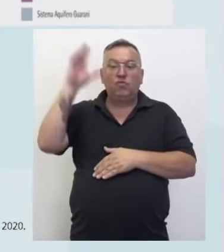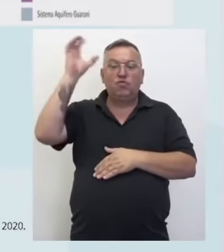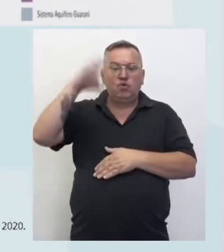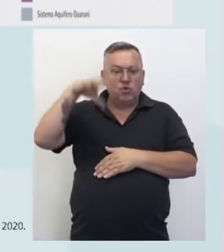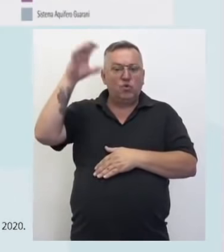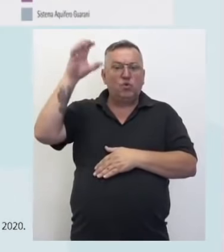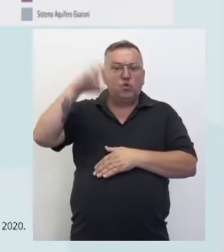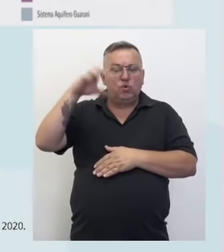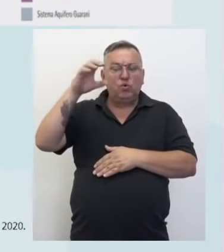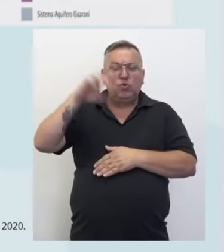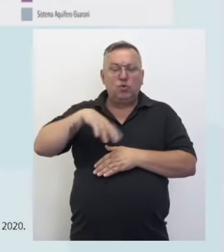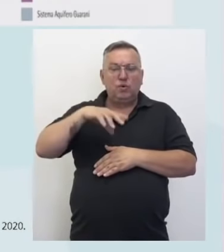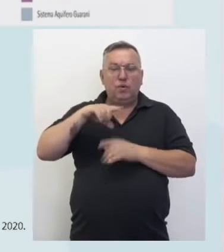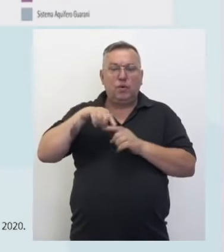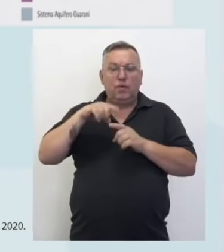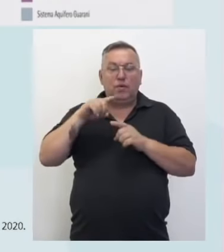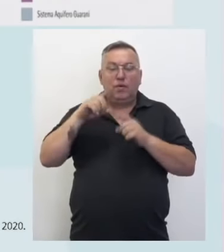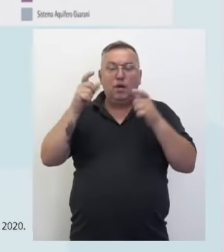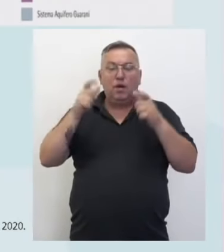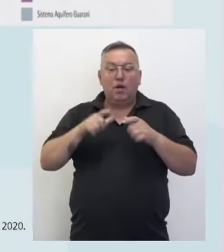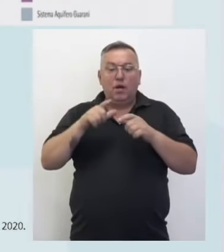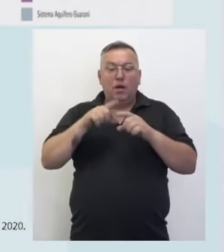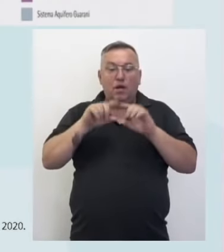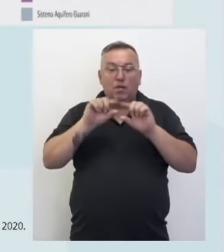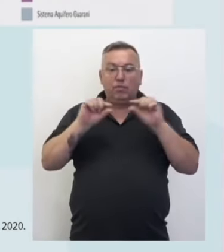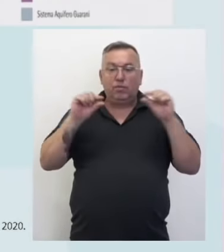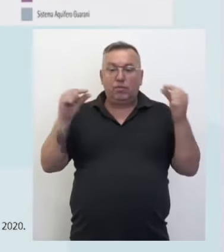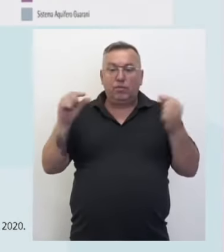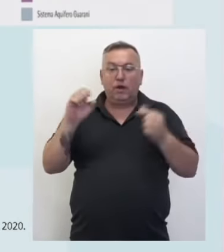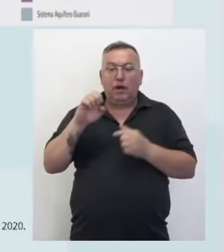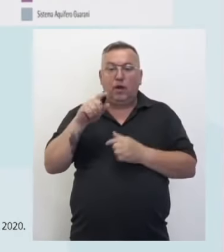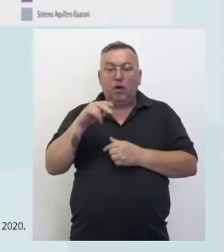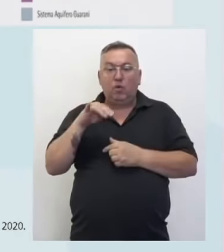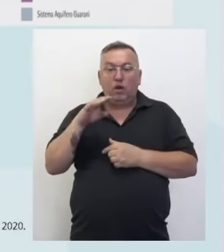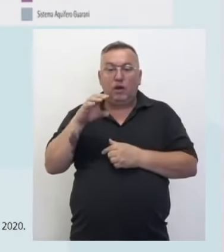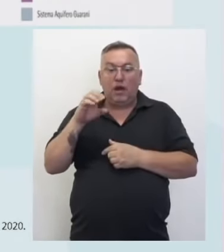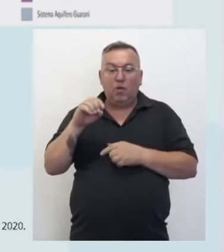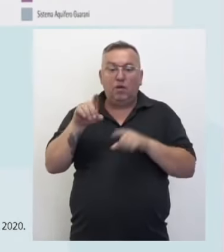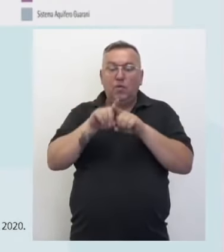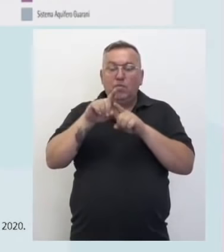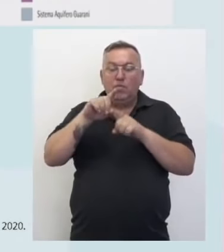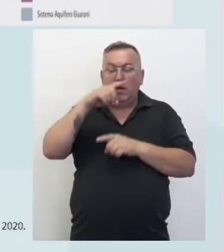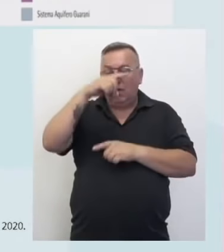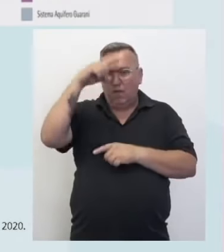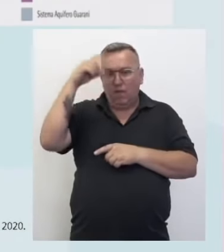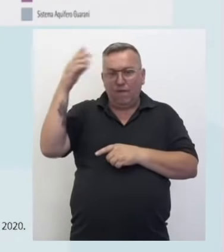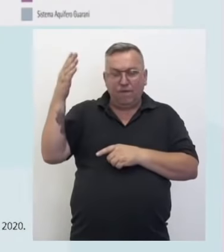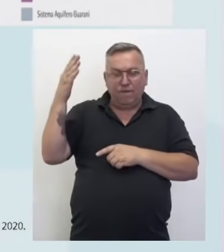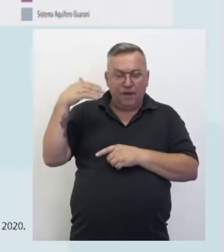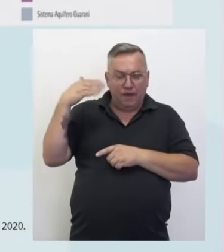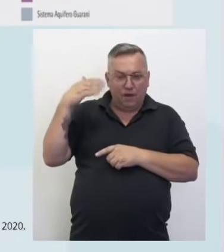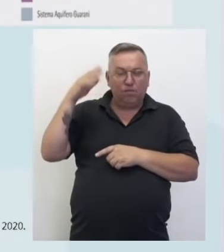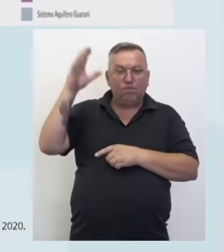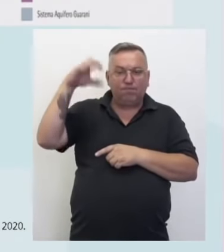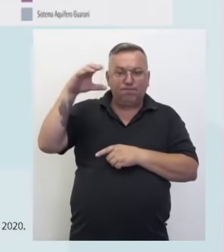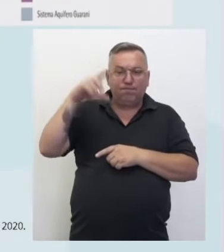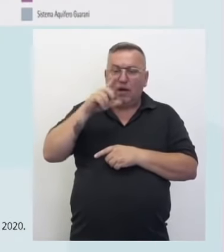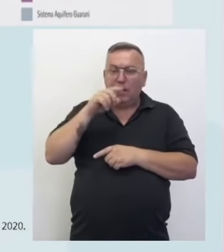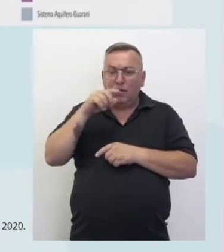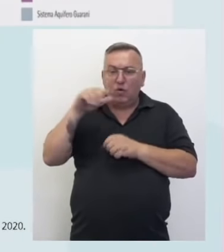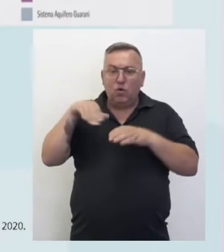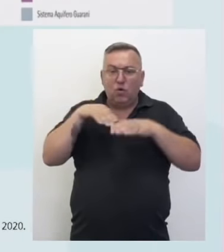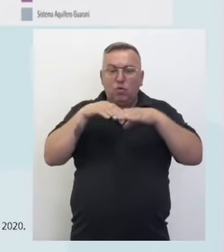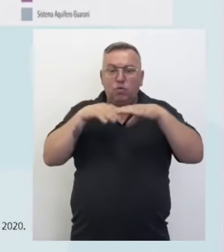principalmente constantes na região equatorial e nas regiões tropicais, principalmente no verão, as águas acabam indo para os lençóis